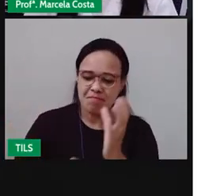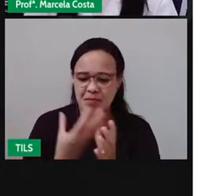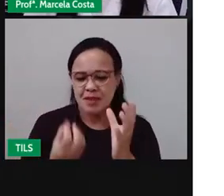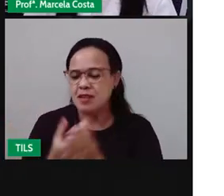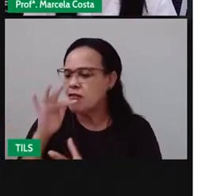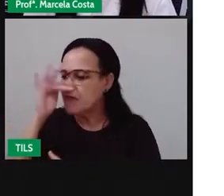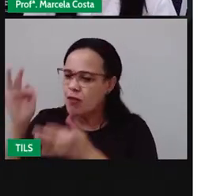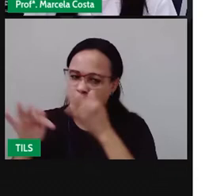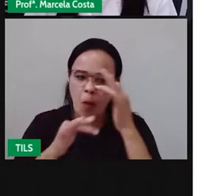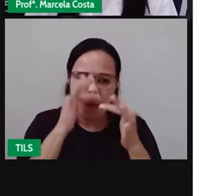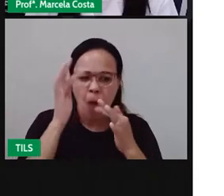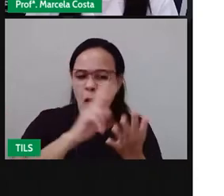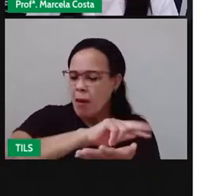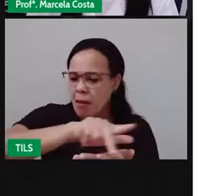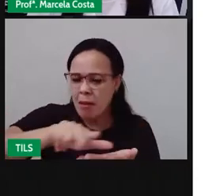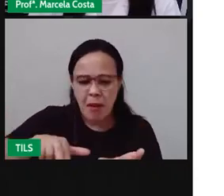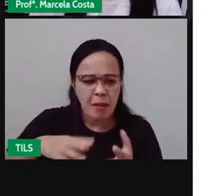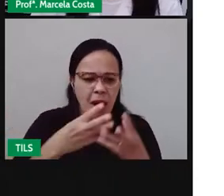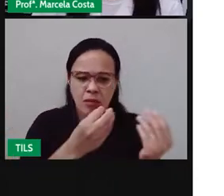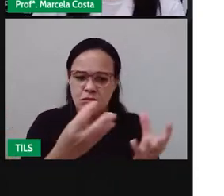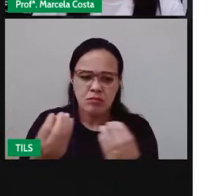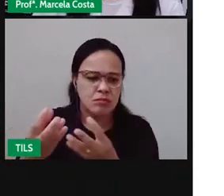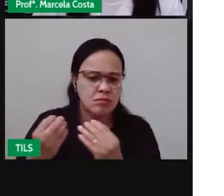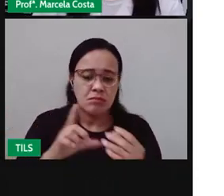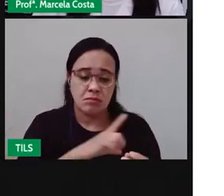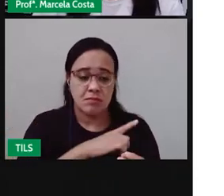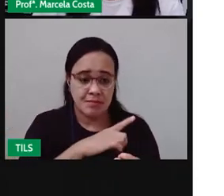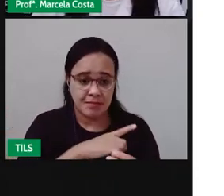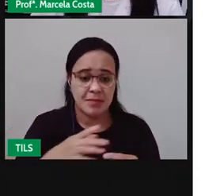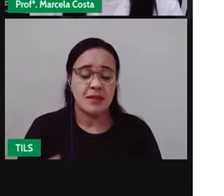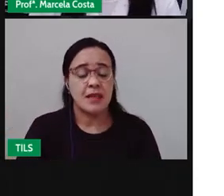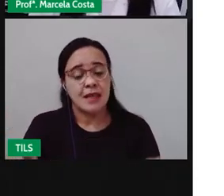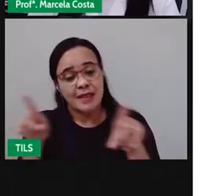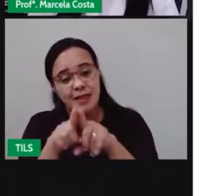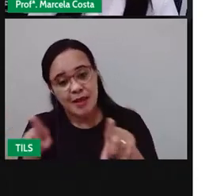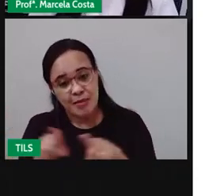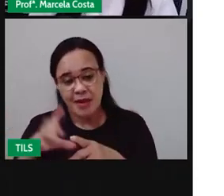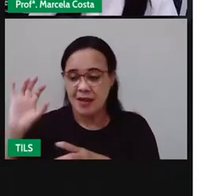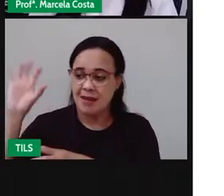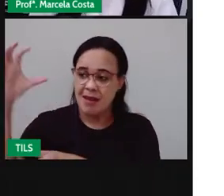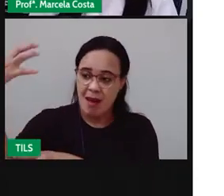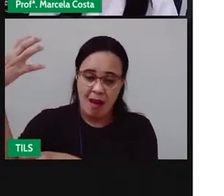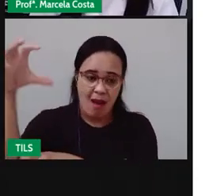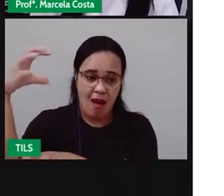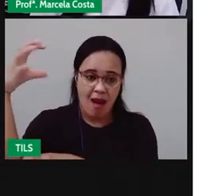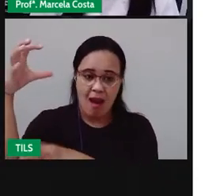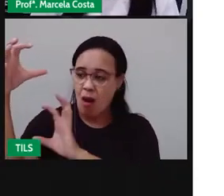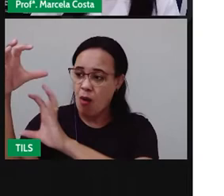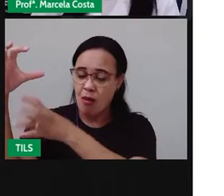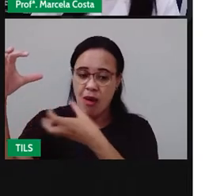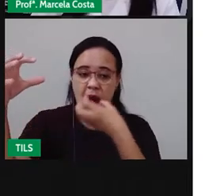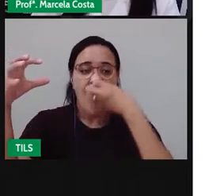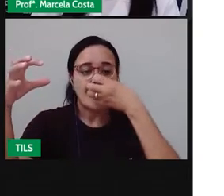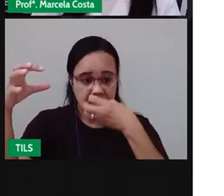além das ornamentais as frutíferas e também as ervas medicinais